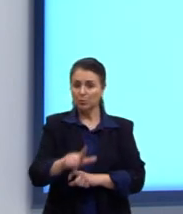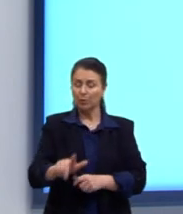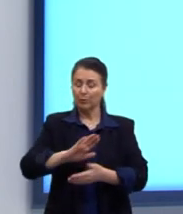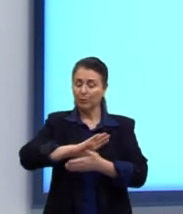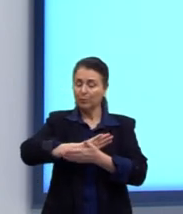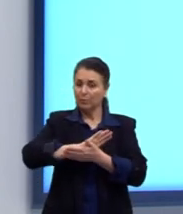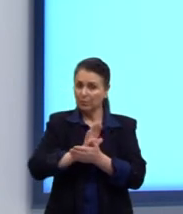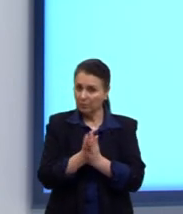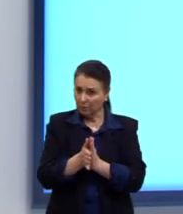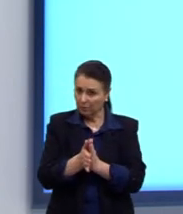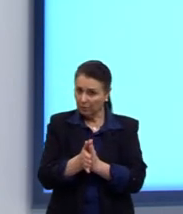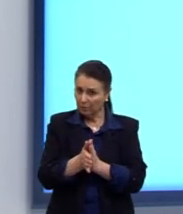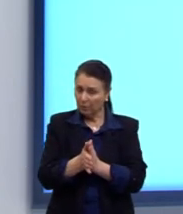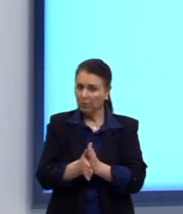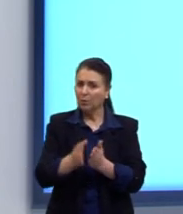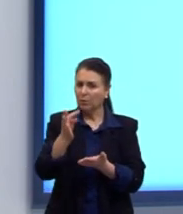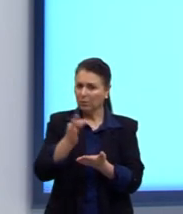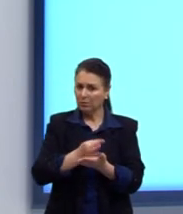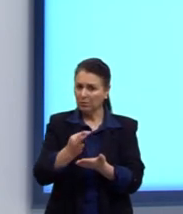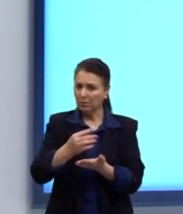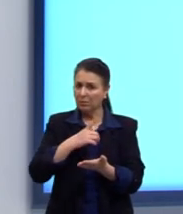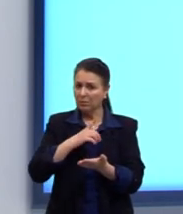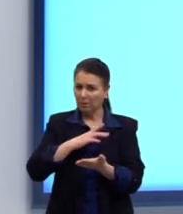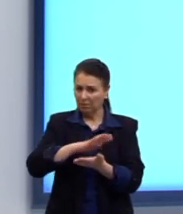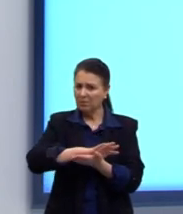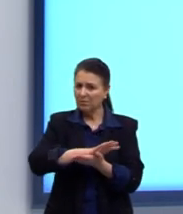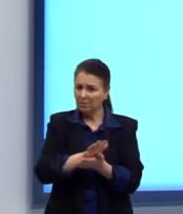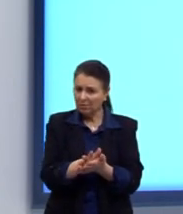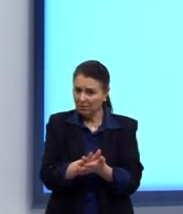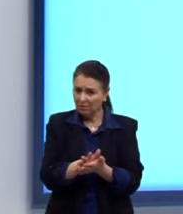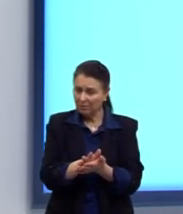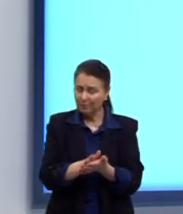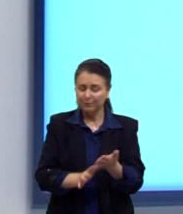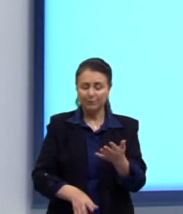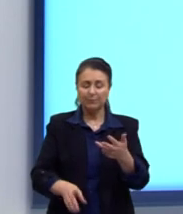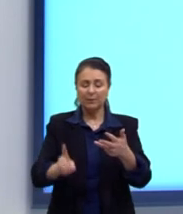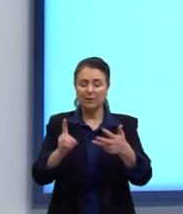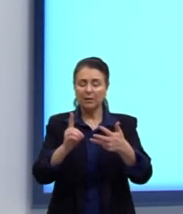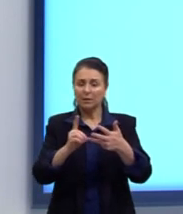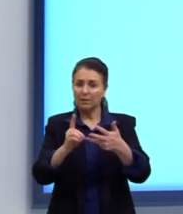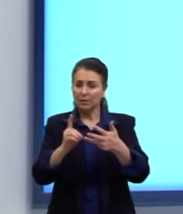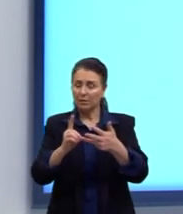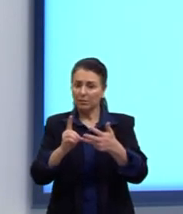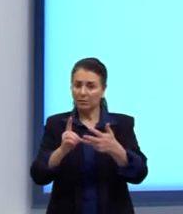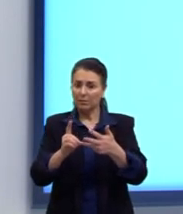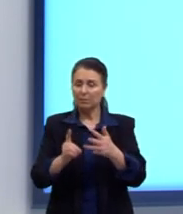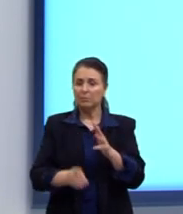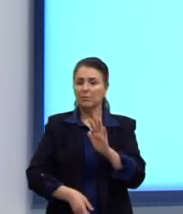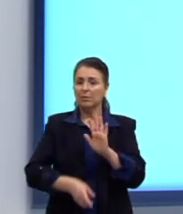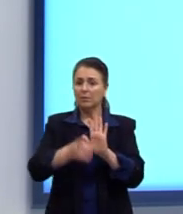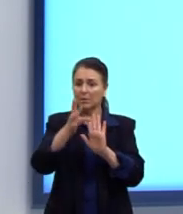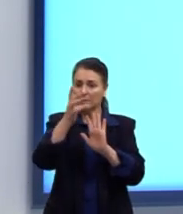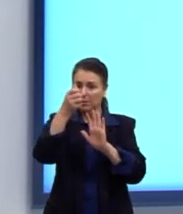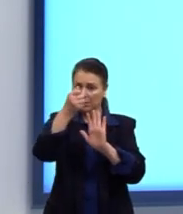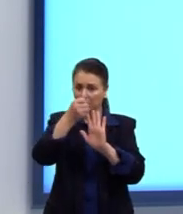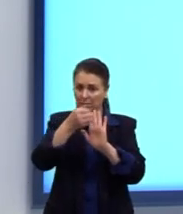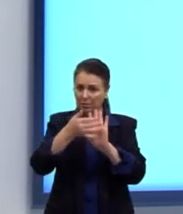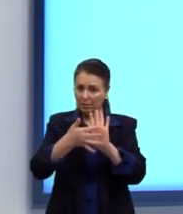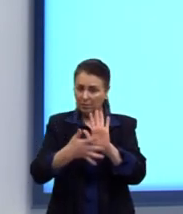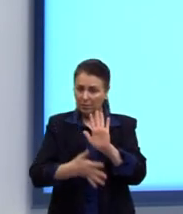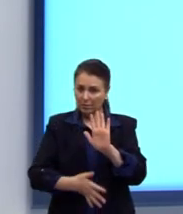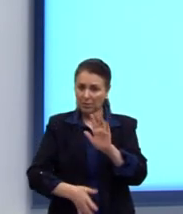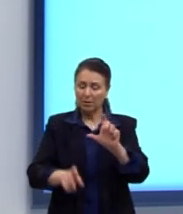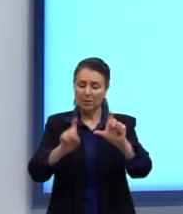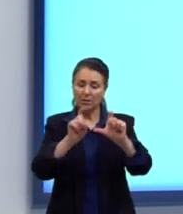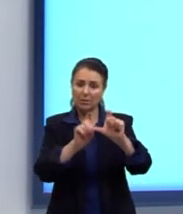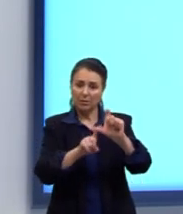preconceito. Será que o texto está falando sobre isso? Letra D. Definir o que são expressões idiomáticas e